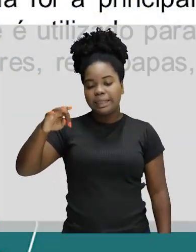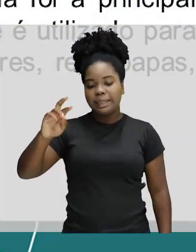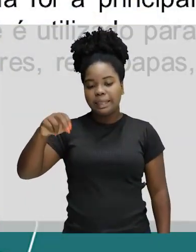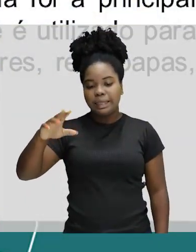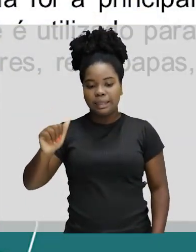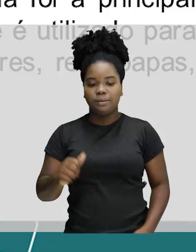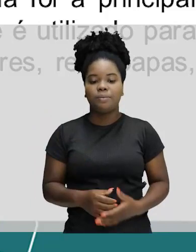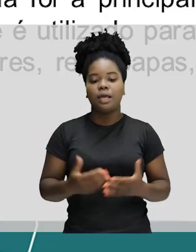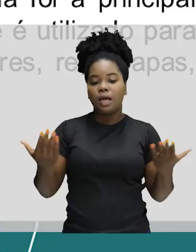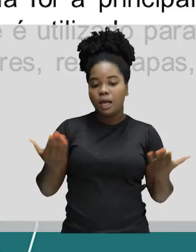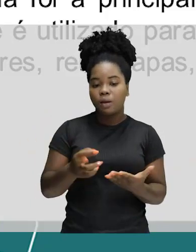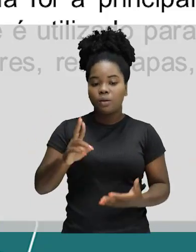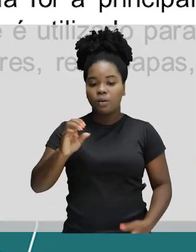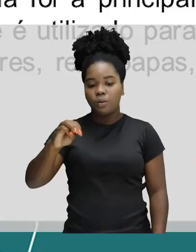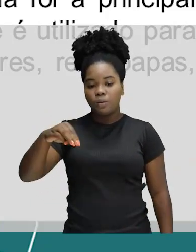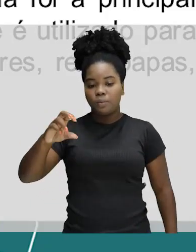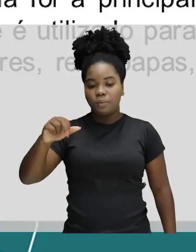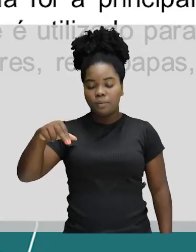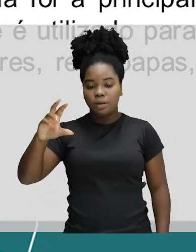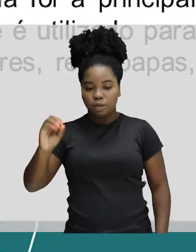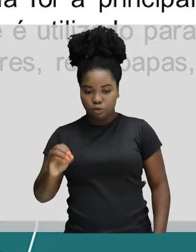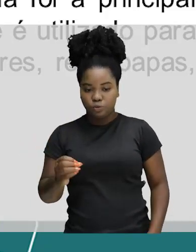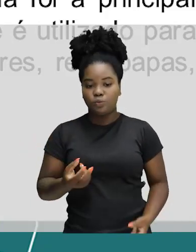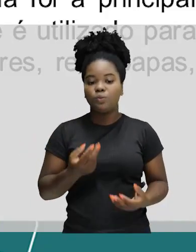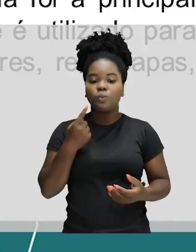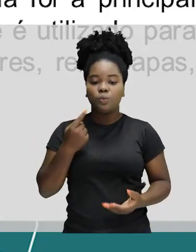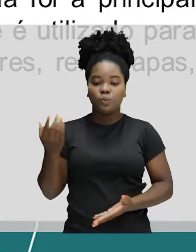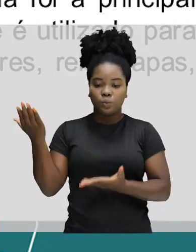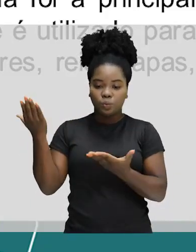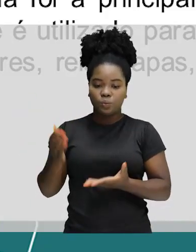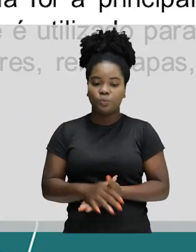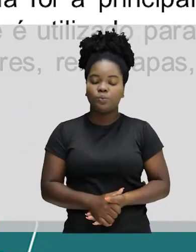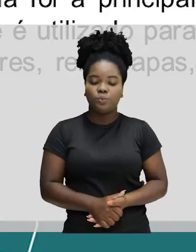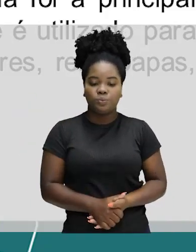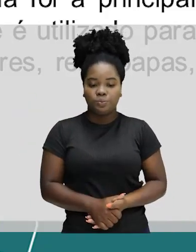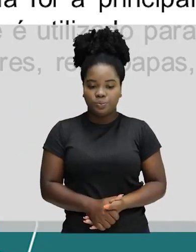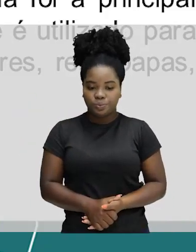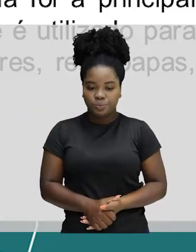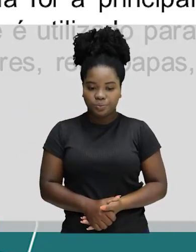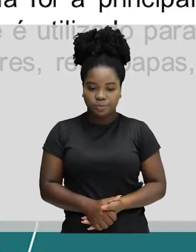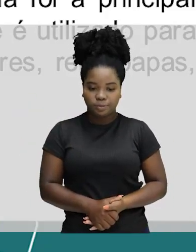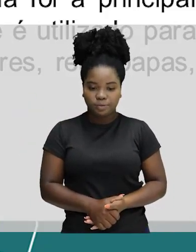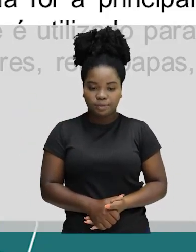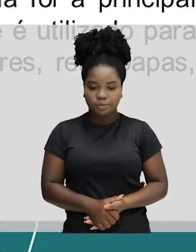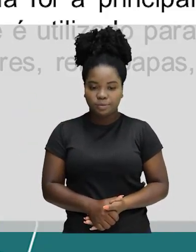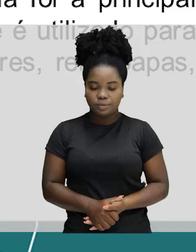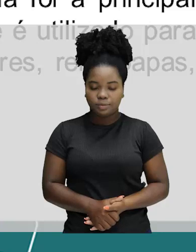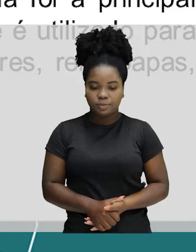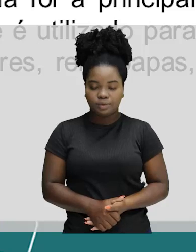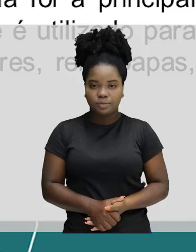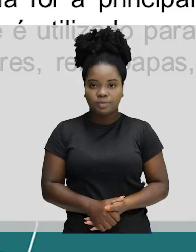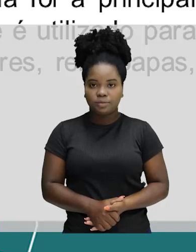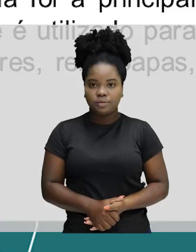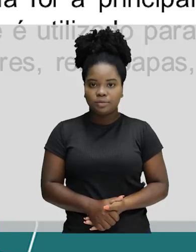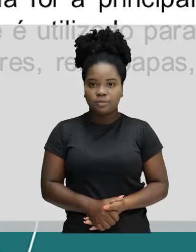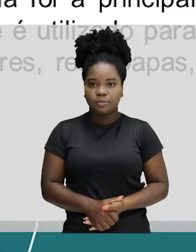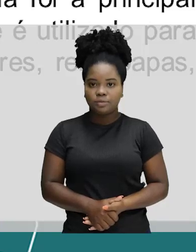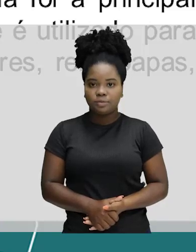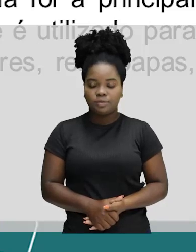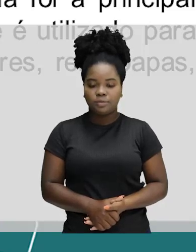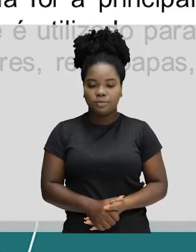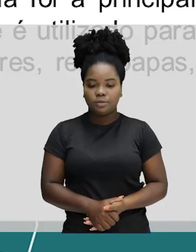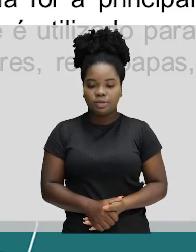numerais romanos. Sistema numérico que surgiu na Roma Antiga. Os numerais romanos foram um sistema numérico